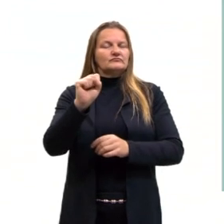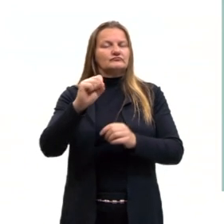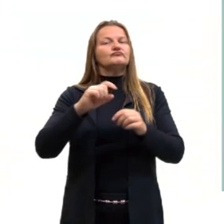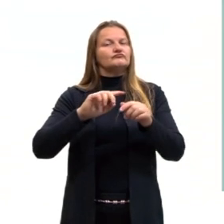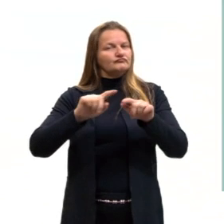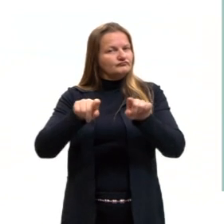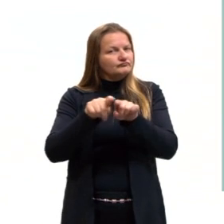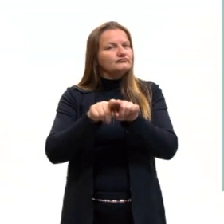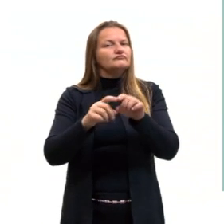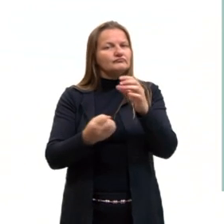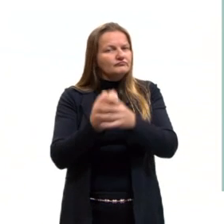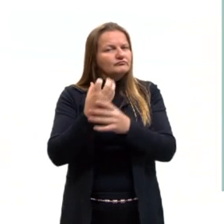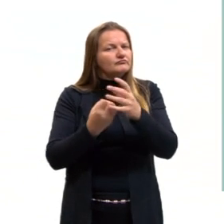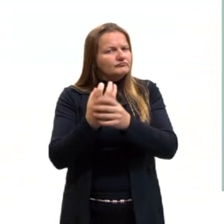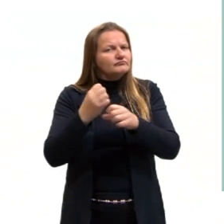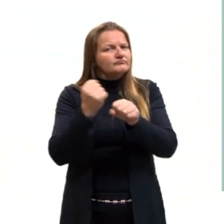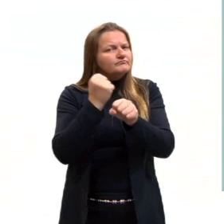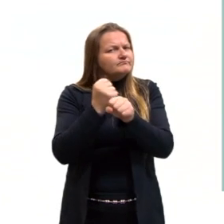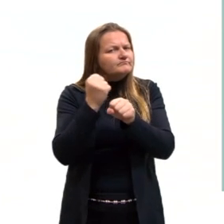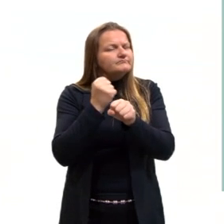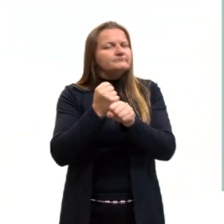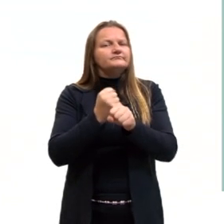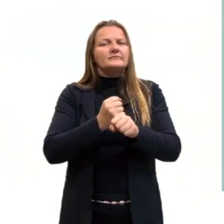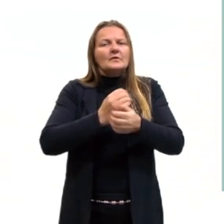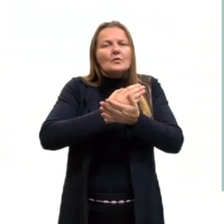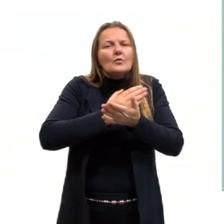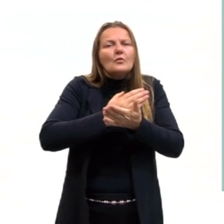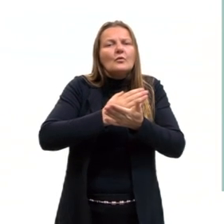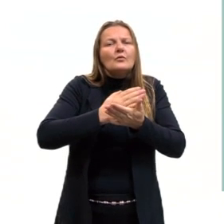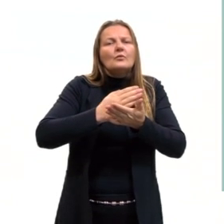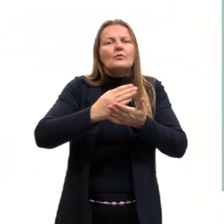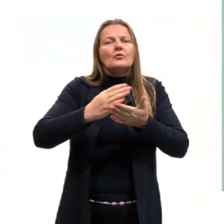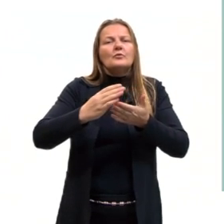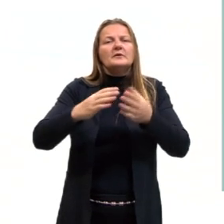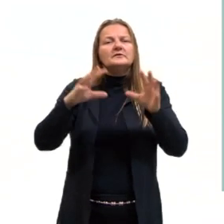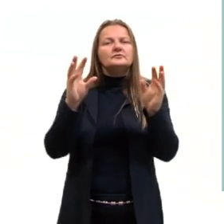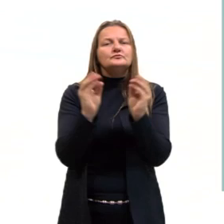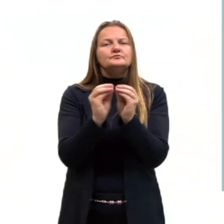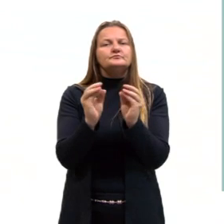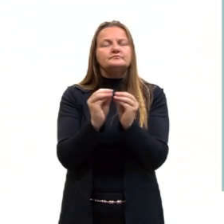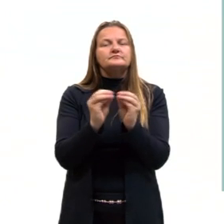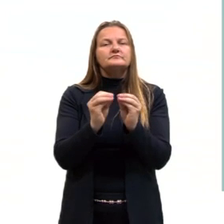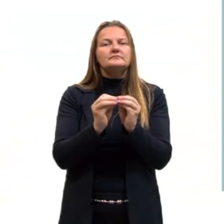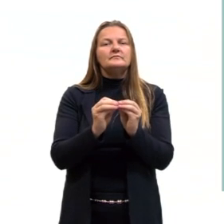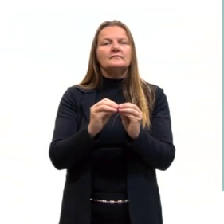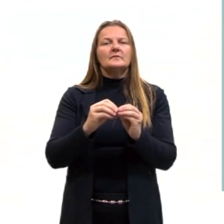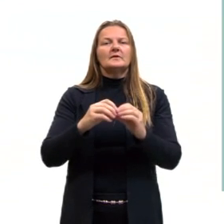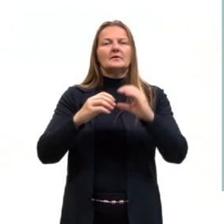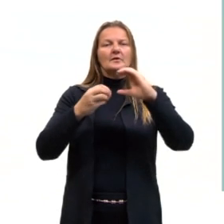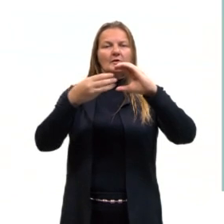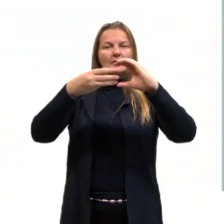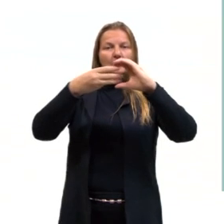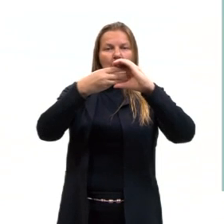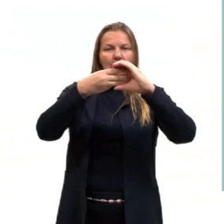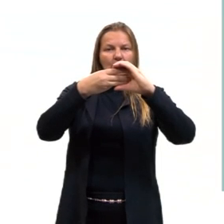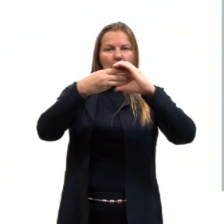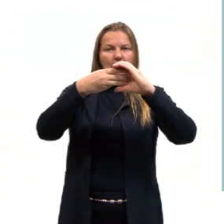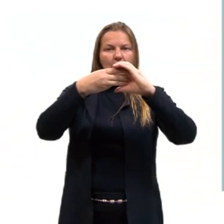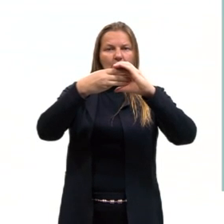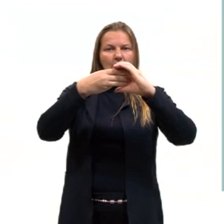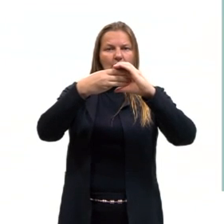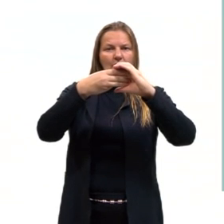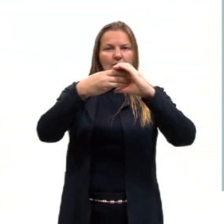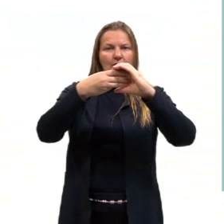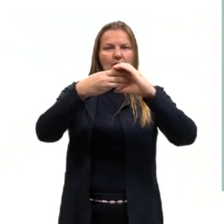acontece o início da condensação da cromatina. Aí ela vai estar se